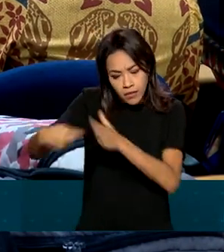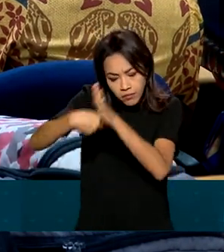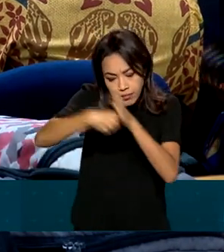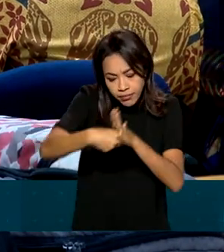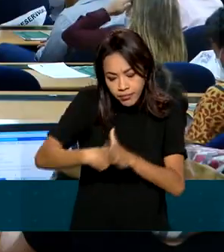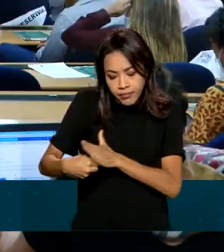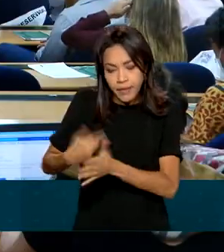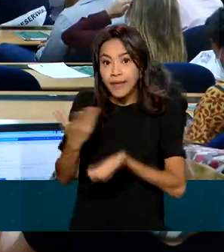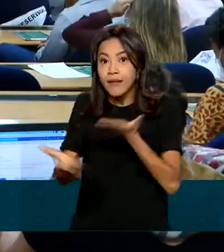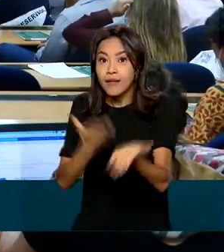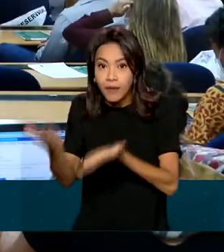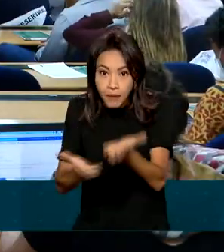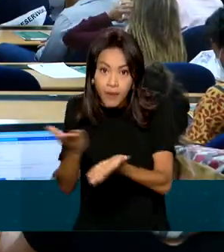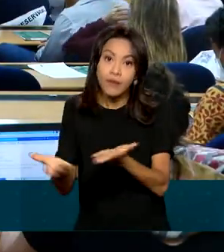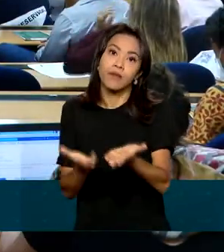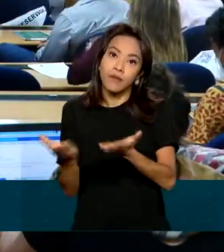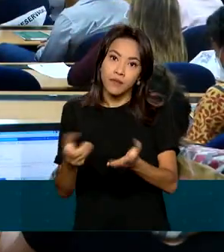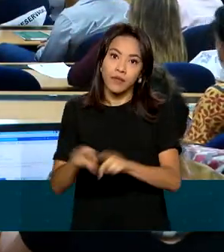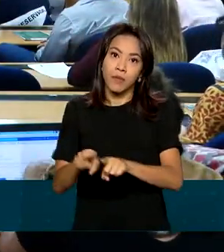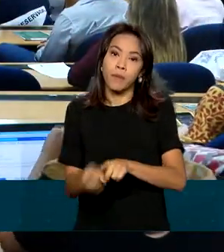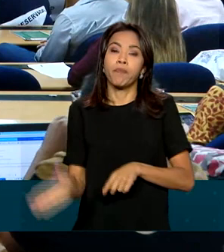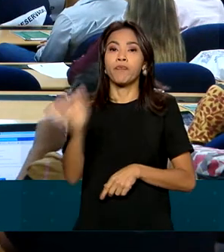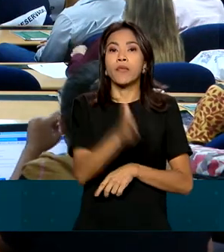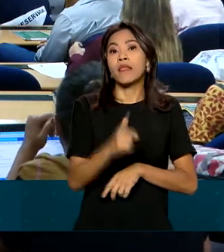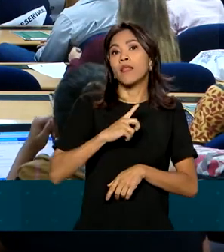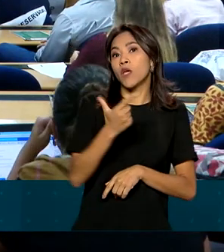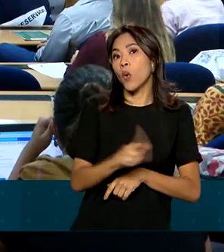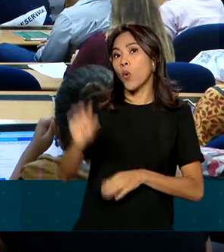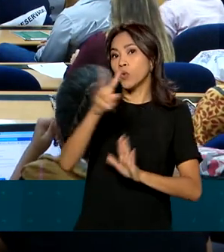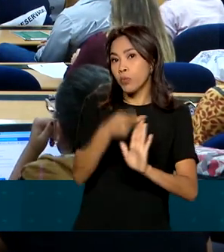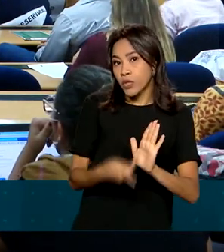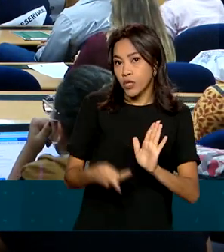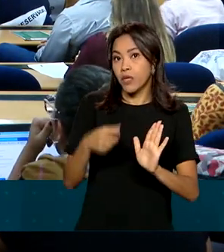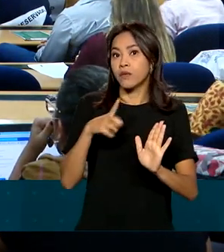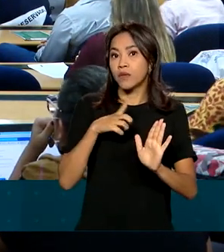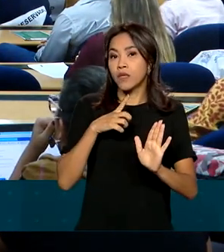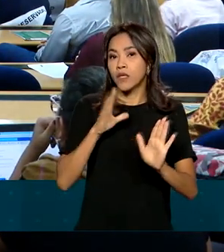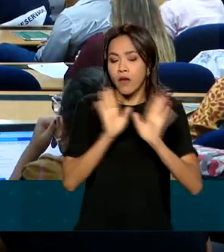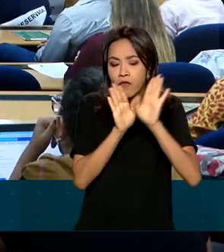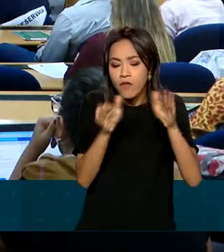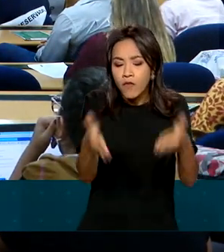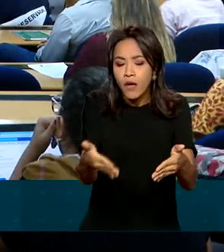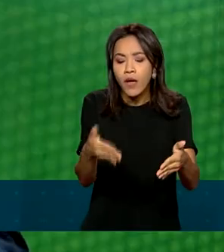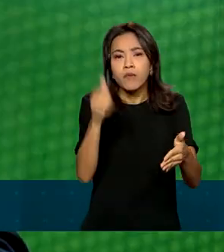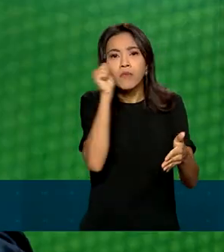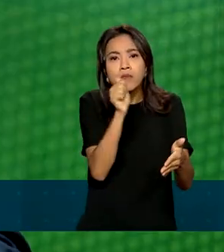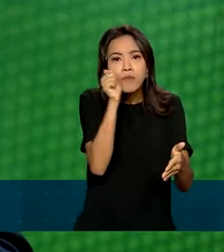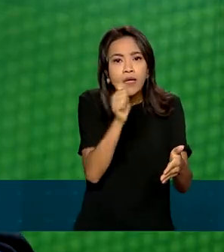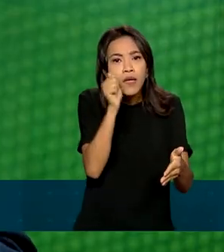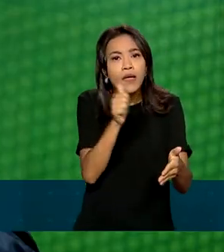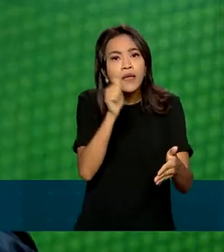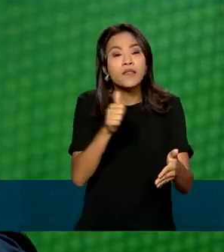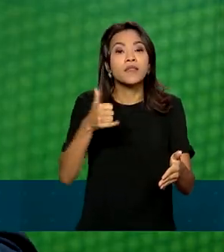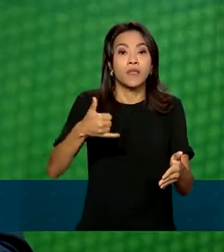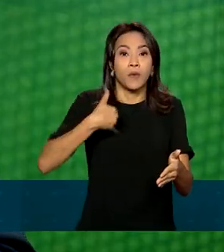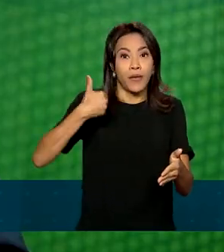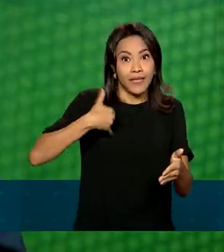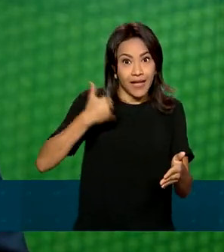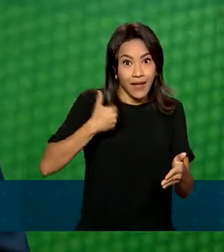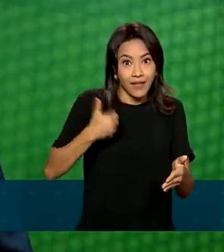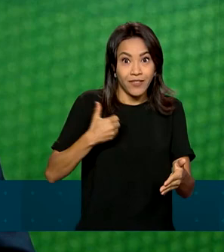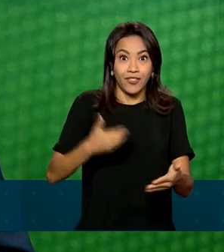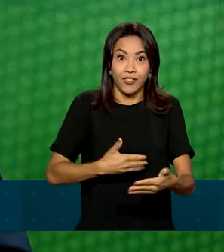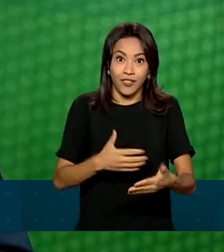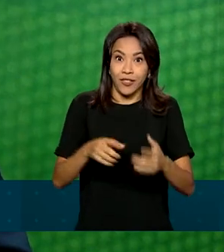na atenção primária. Tem também o projeto Cuida Chagas, voltado para mulheres de idade fértil e